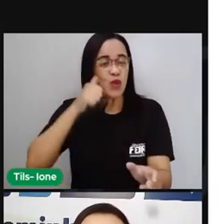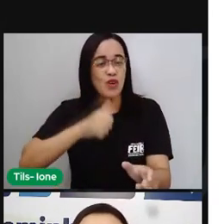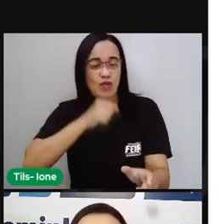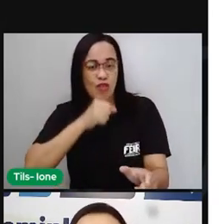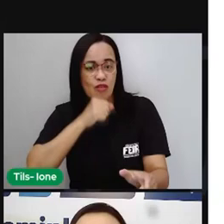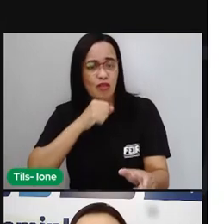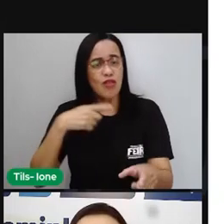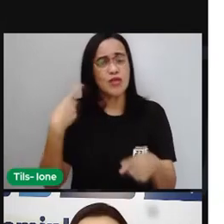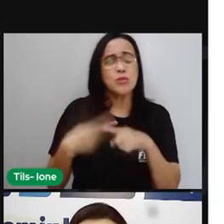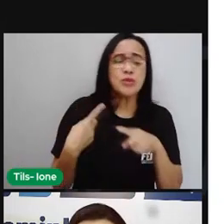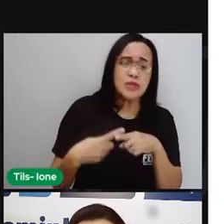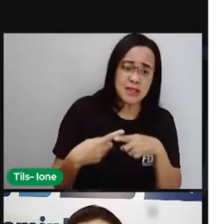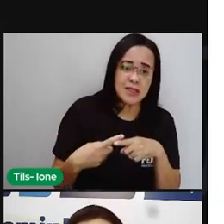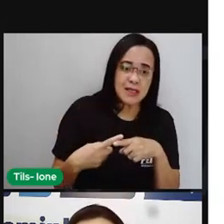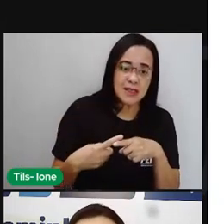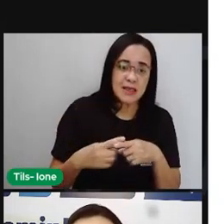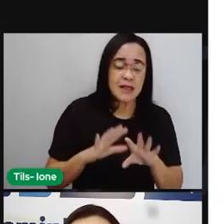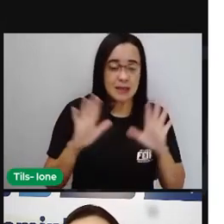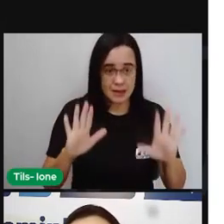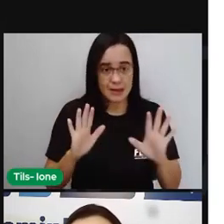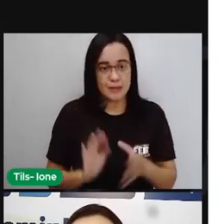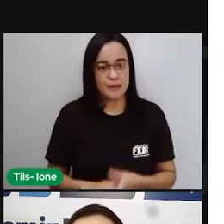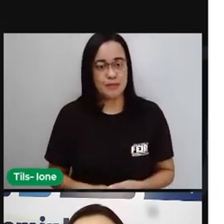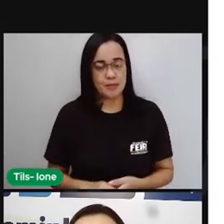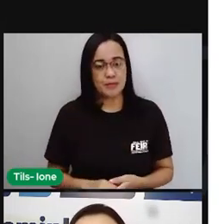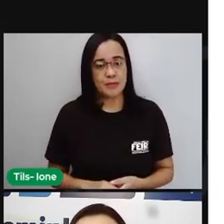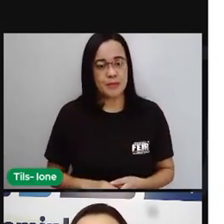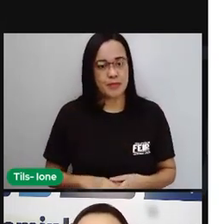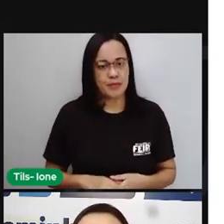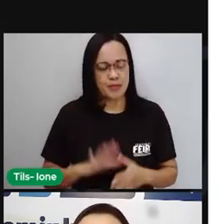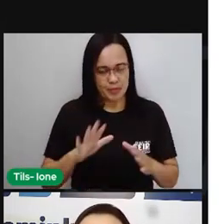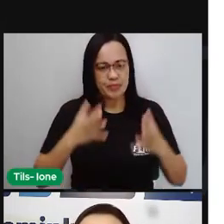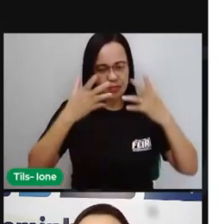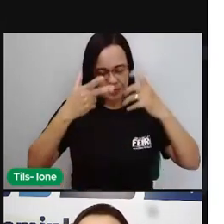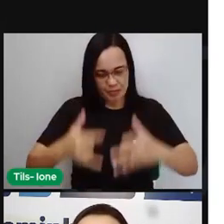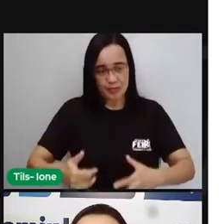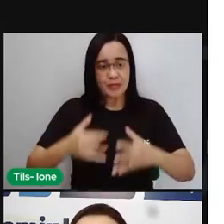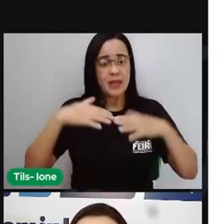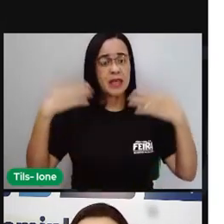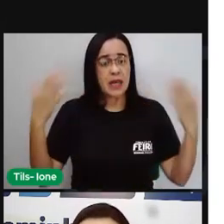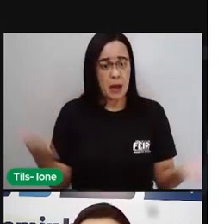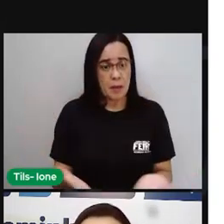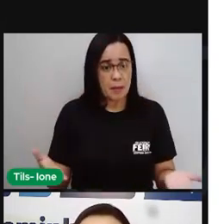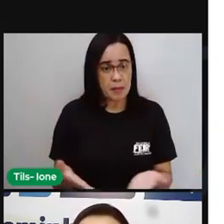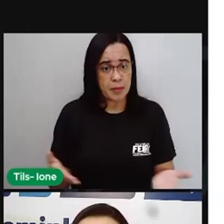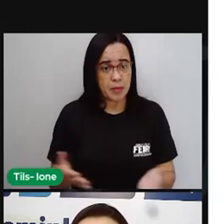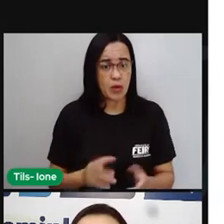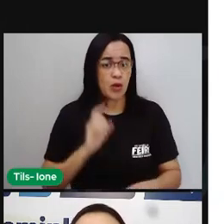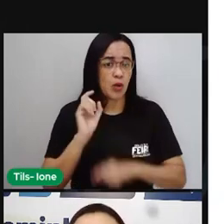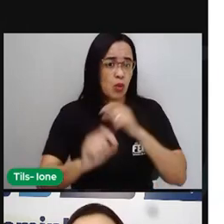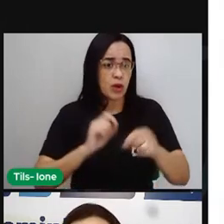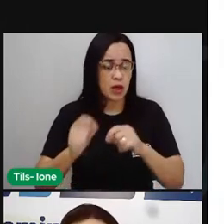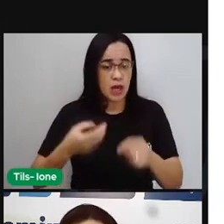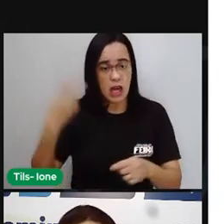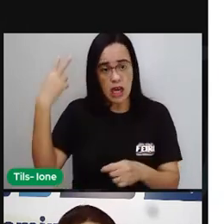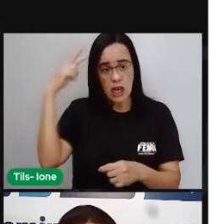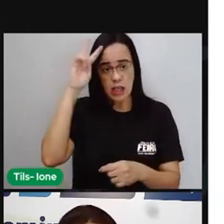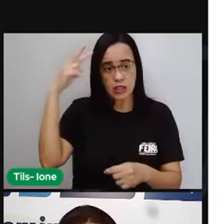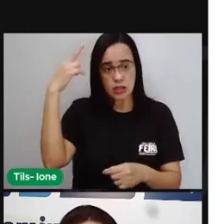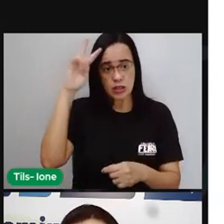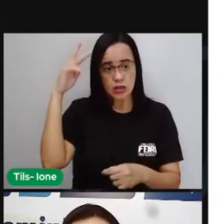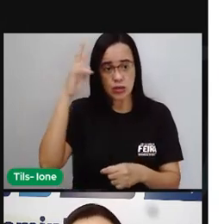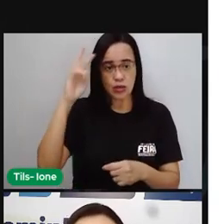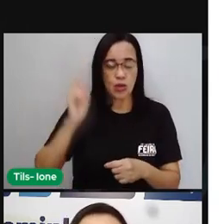Pra compreendermos a origem, então, do dia dos avós, gente precisa observar a biografia, a história de Jesus